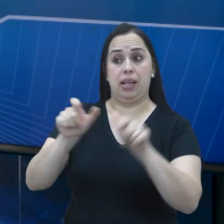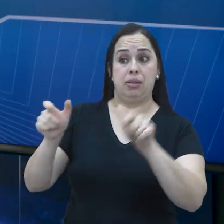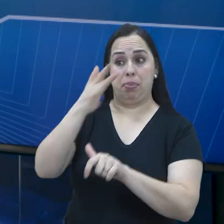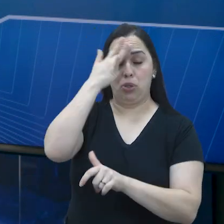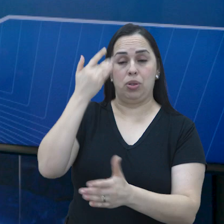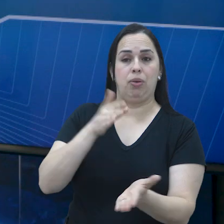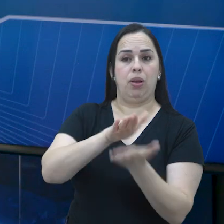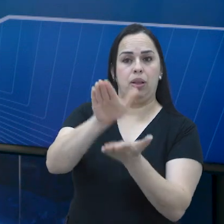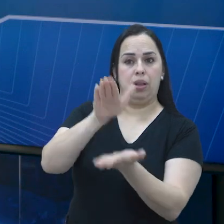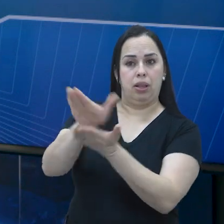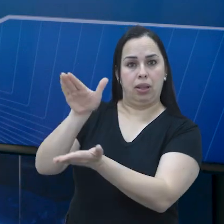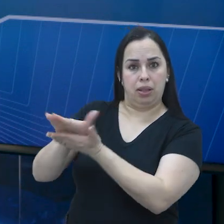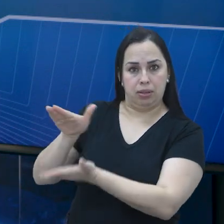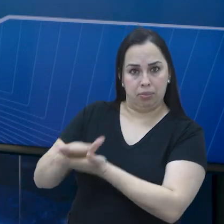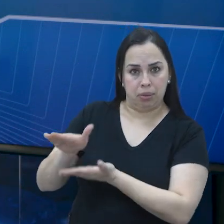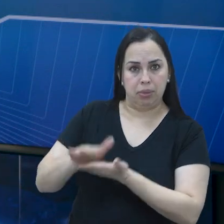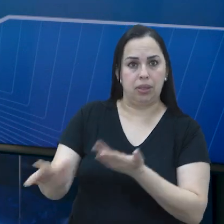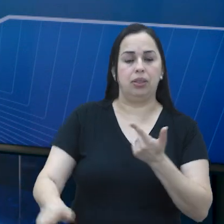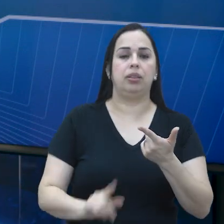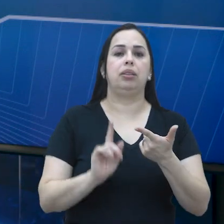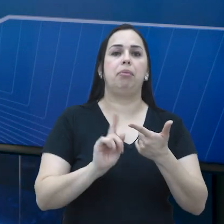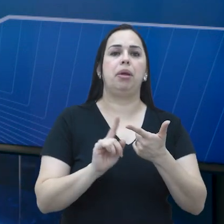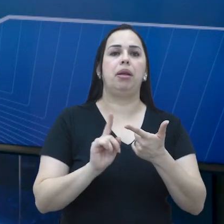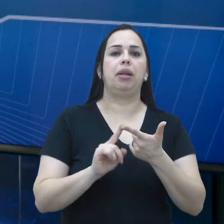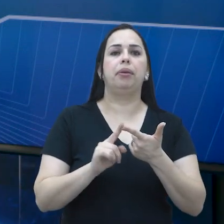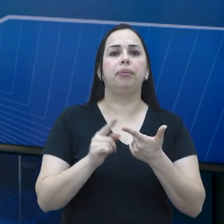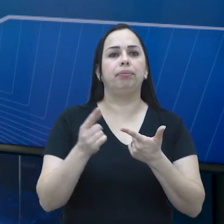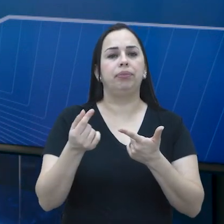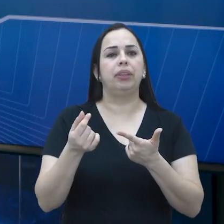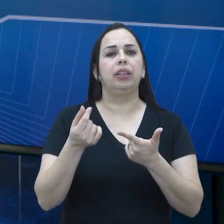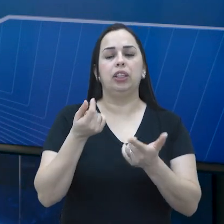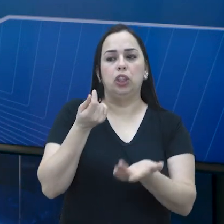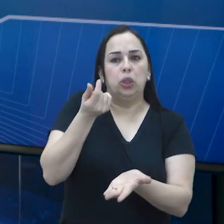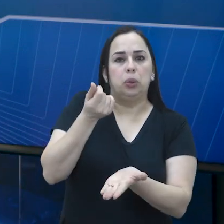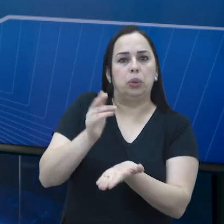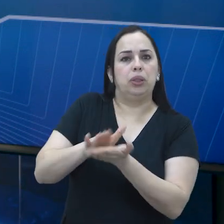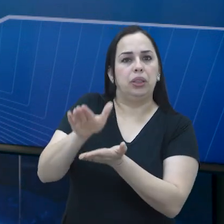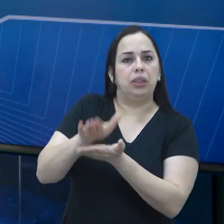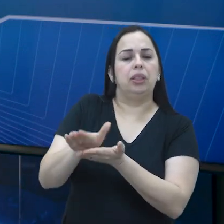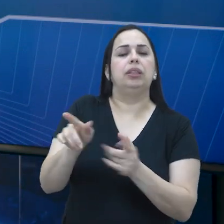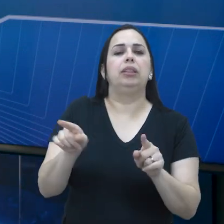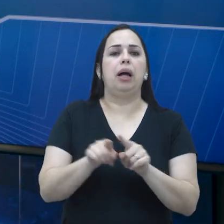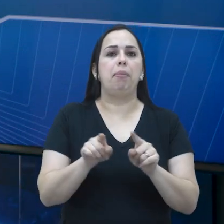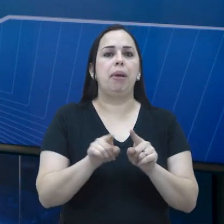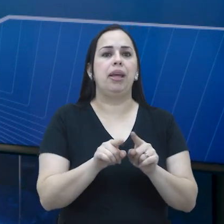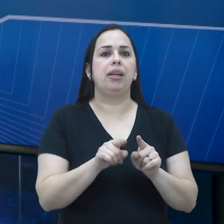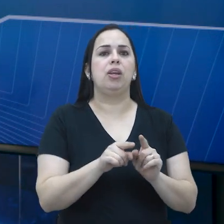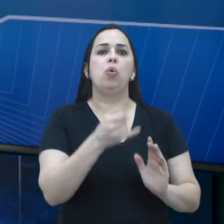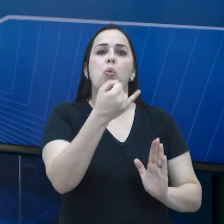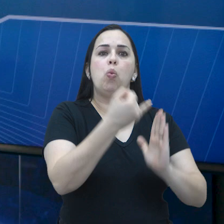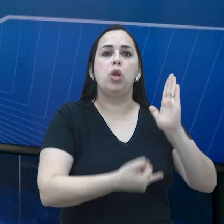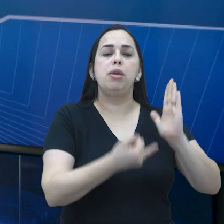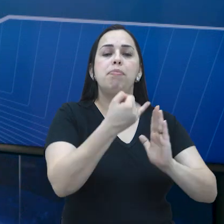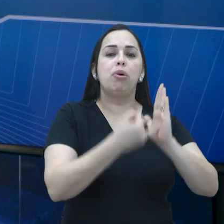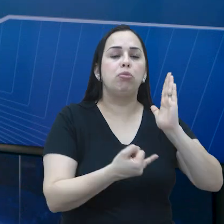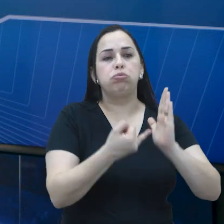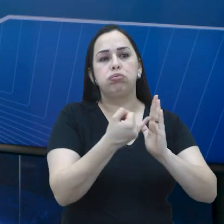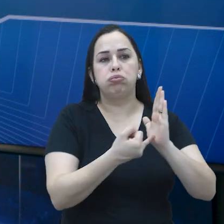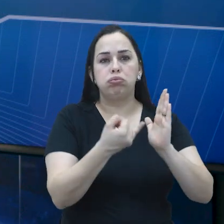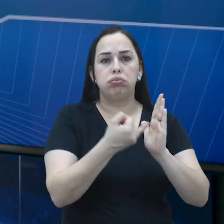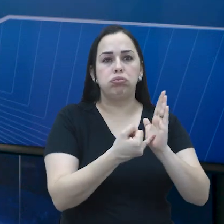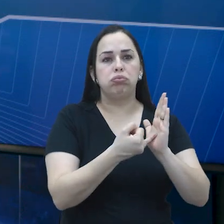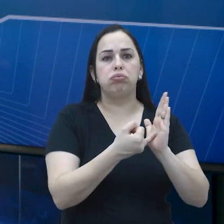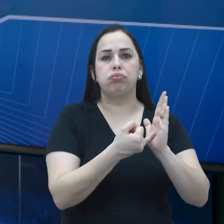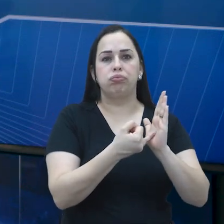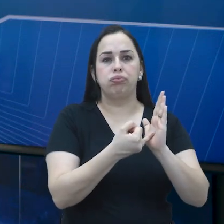dos impostos de renda que as pessoas acabam pagando e também, muitas vezes, sobre um aumento dos impostos que acabam